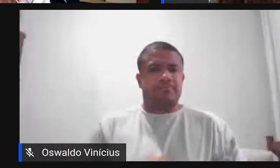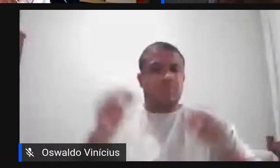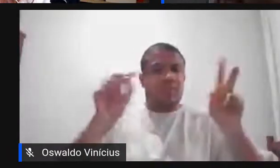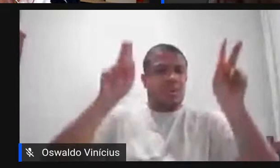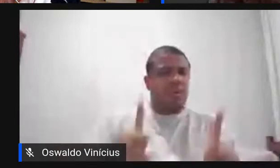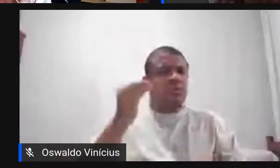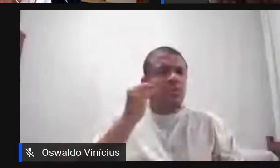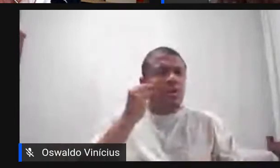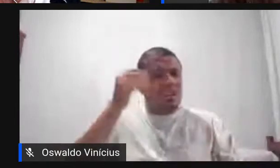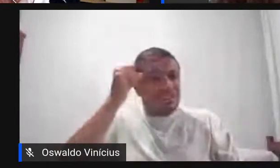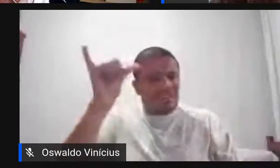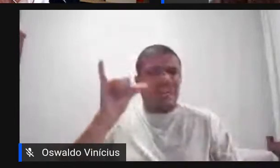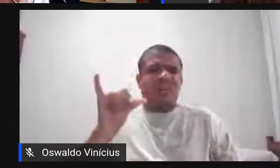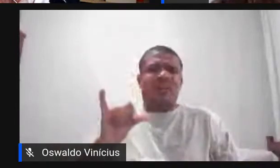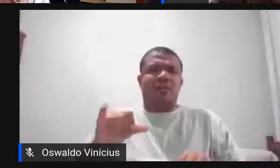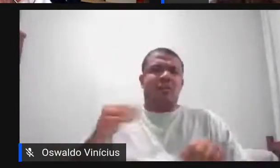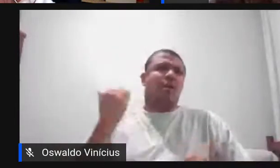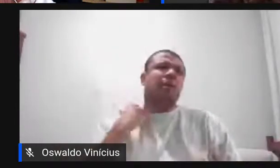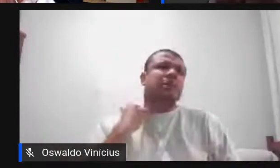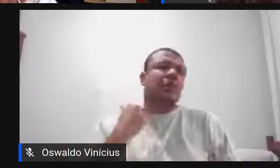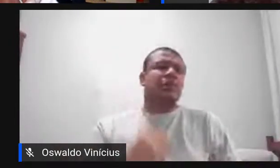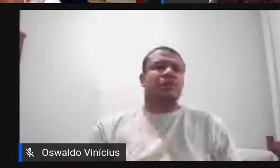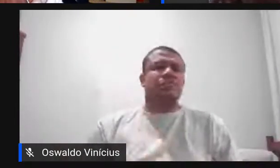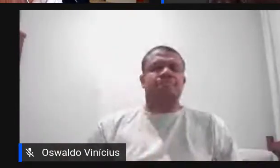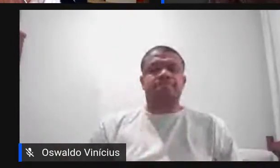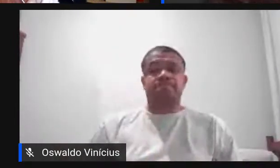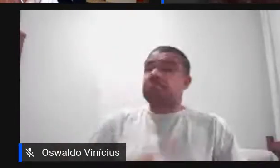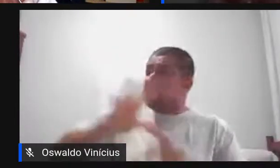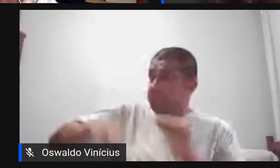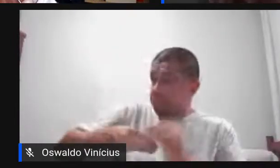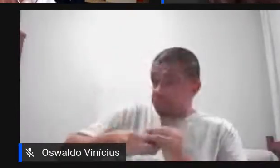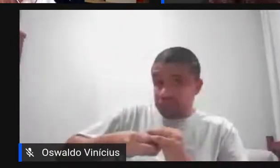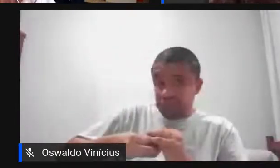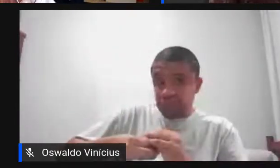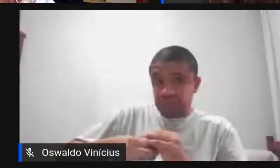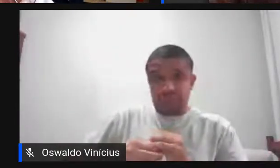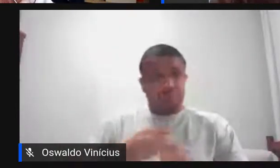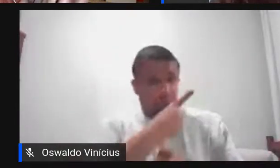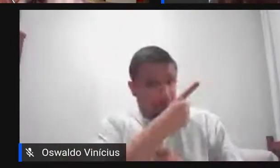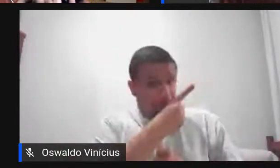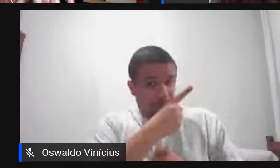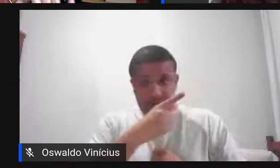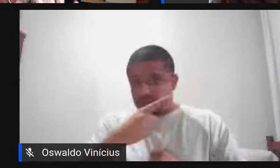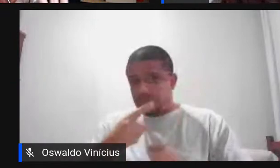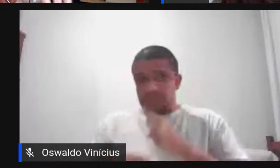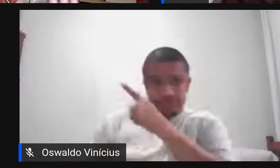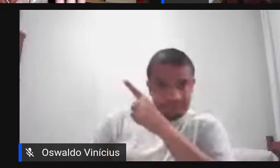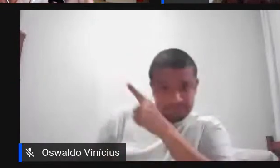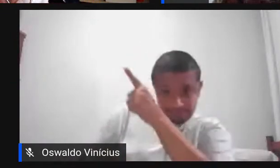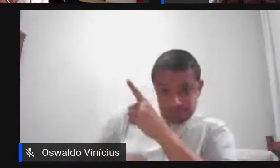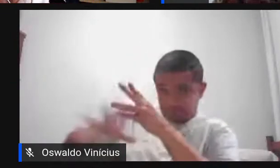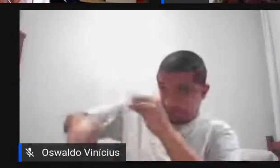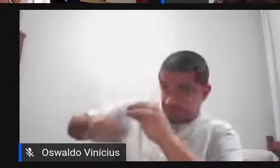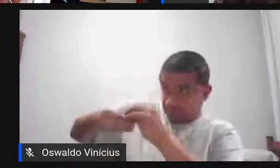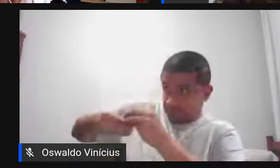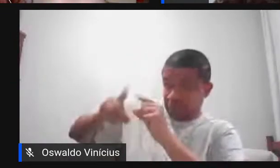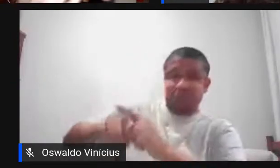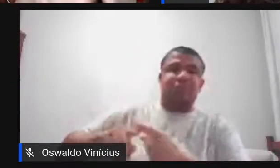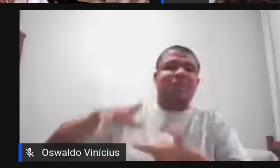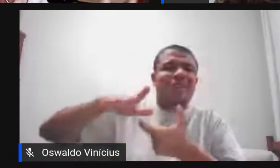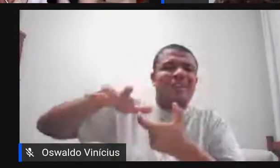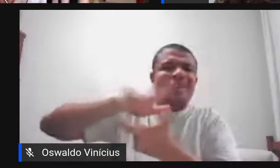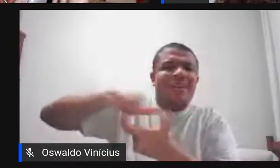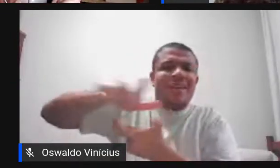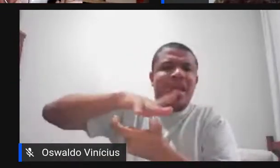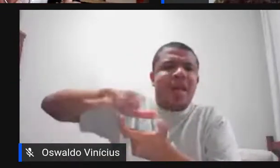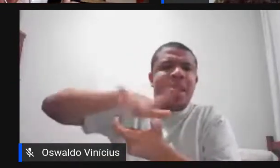mais alguma coisa Clara não eu acho que o letramento crítico e esse